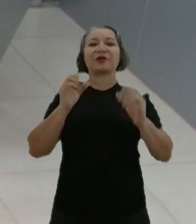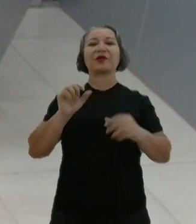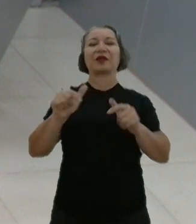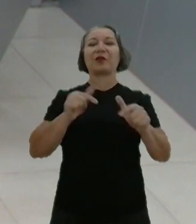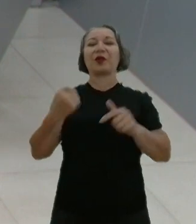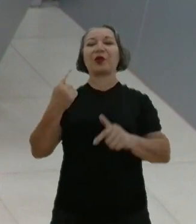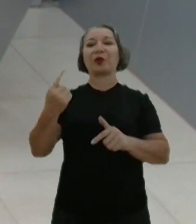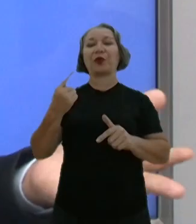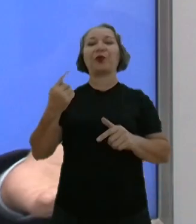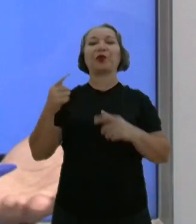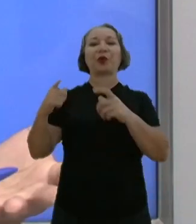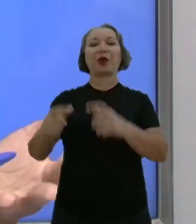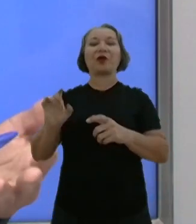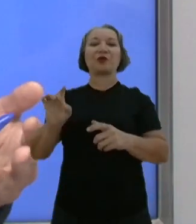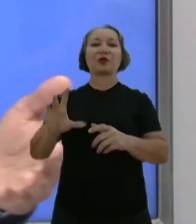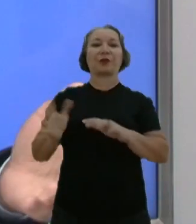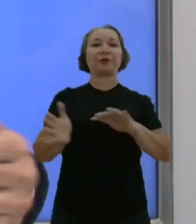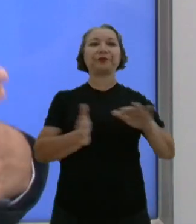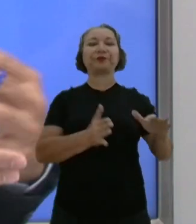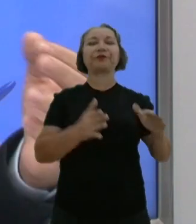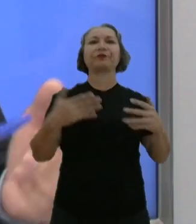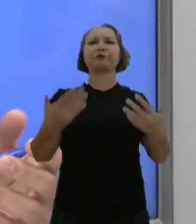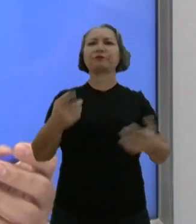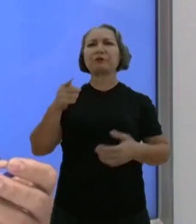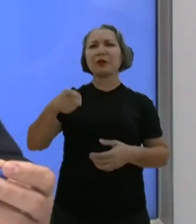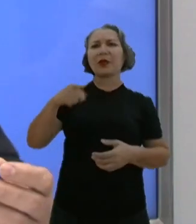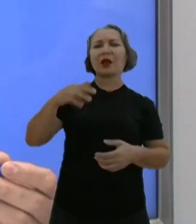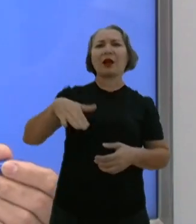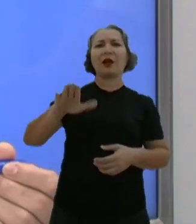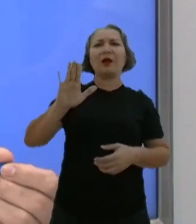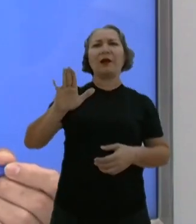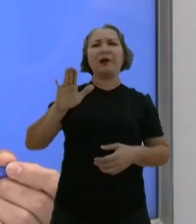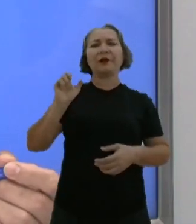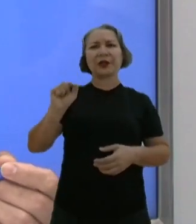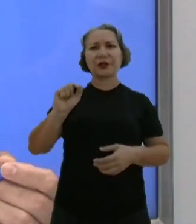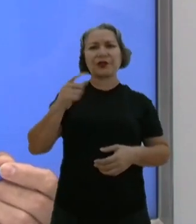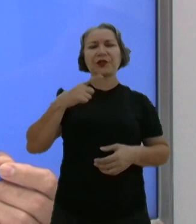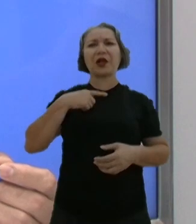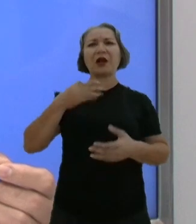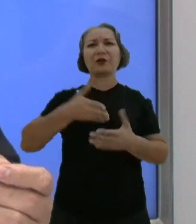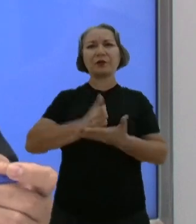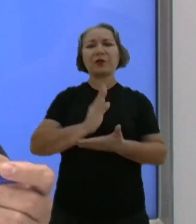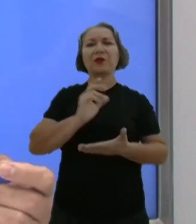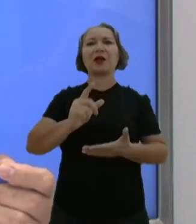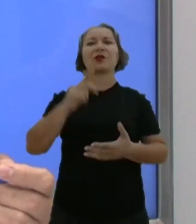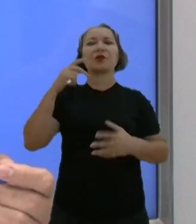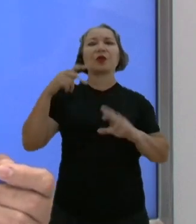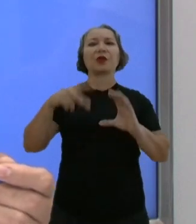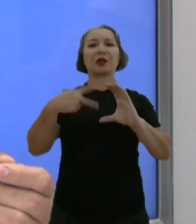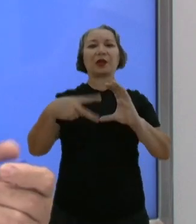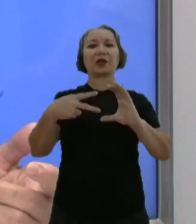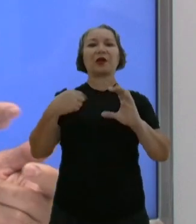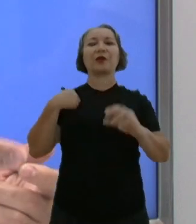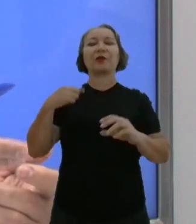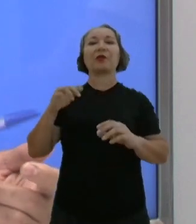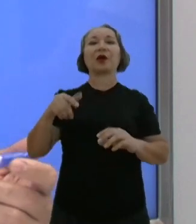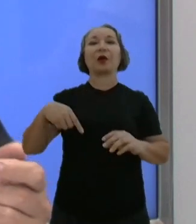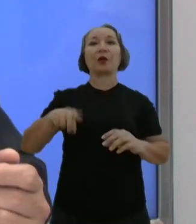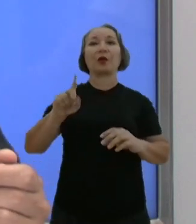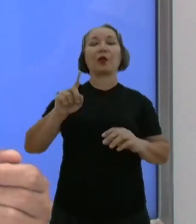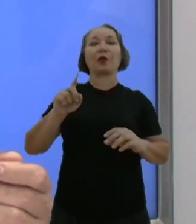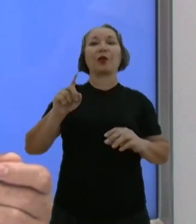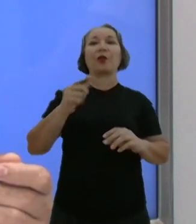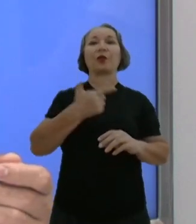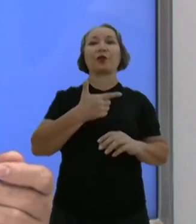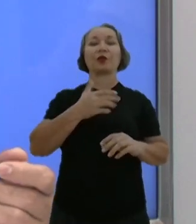Vereador, o senhor foi eleito agora e já está articulando a mesa diretora lá na Câmara para a próxima legislatura. O senhor tem aí seu